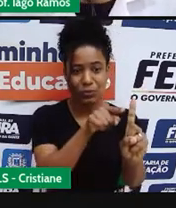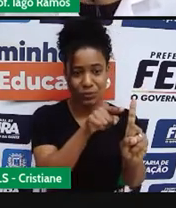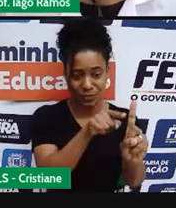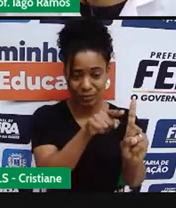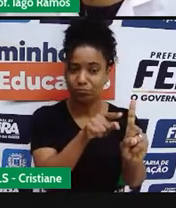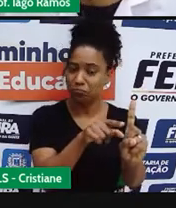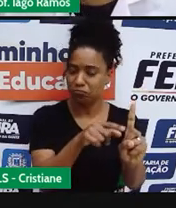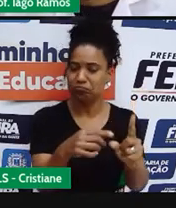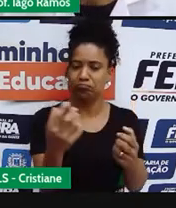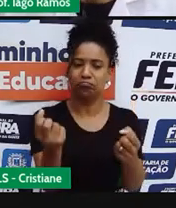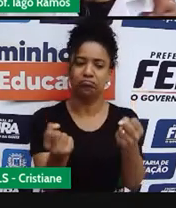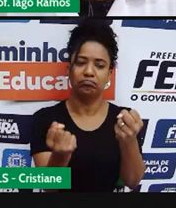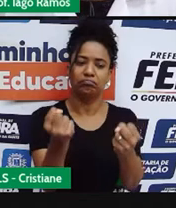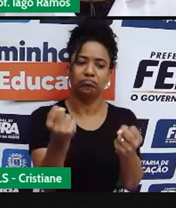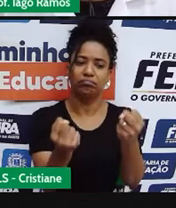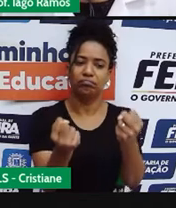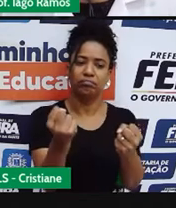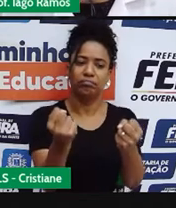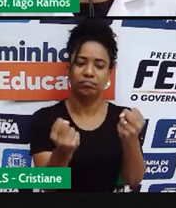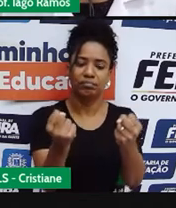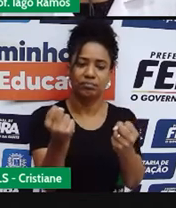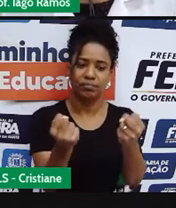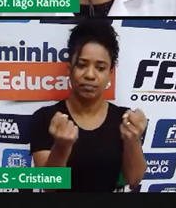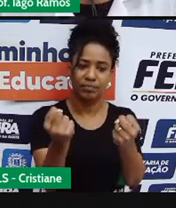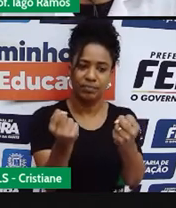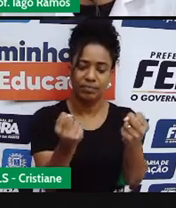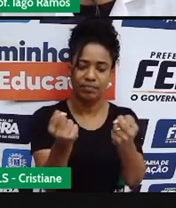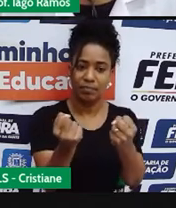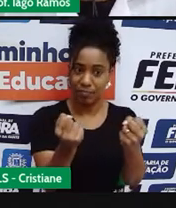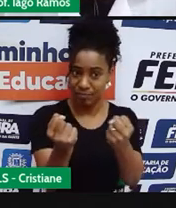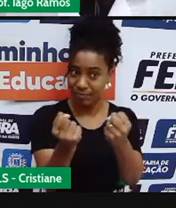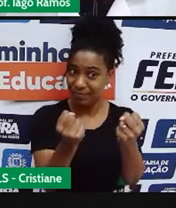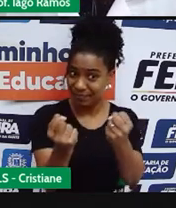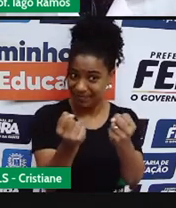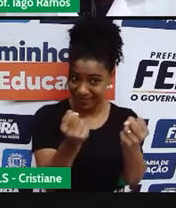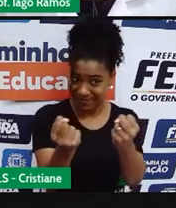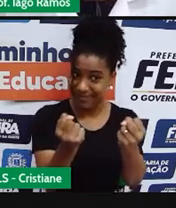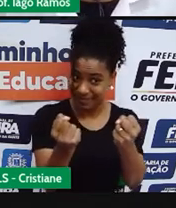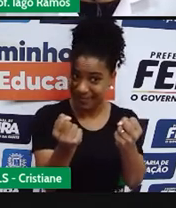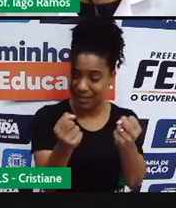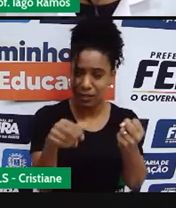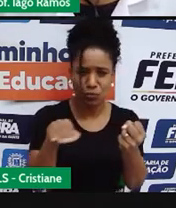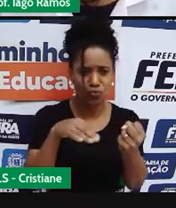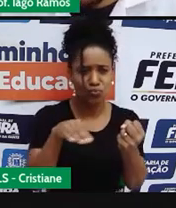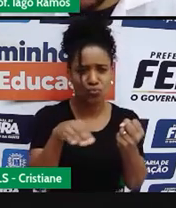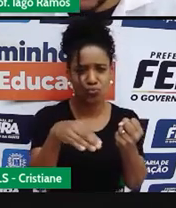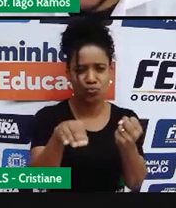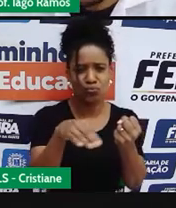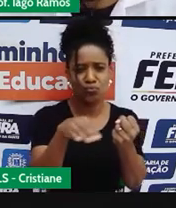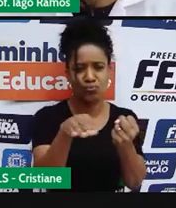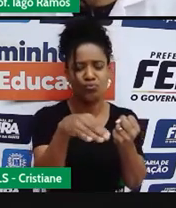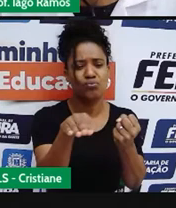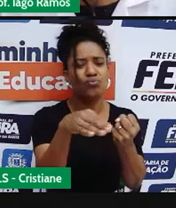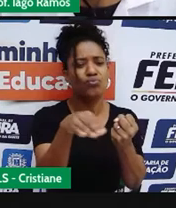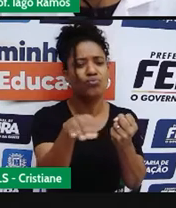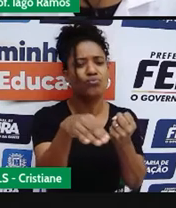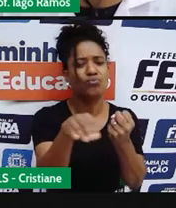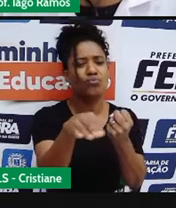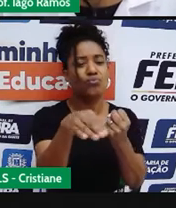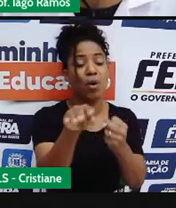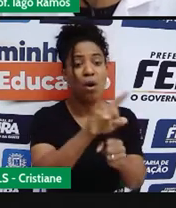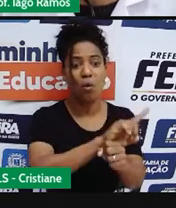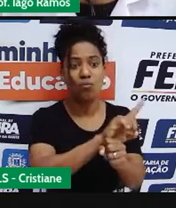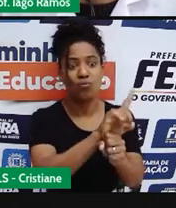ou a motorista de um veículo que viaja a 80 quilômetros por hora e nessa